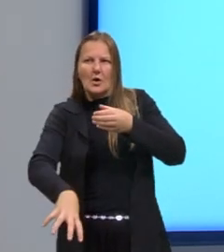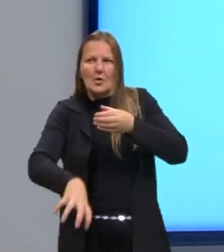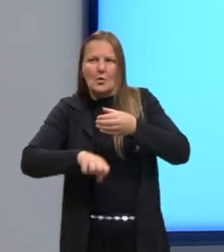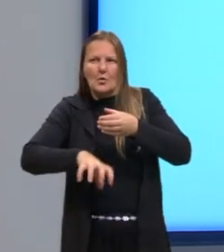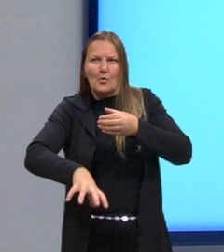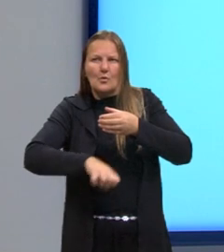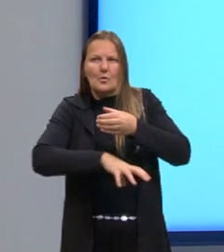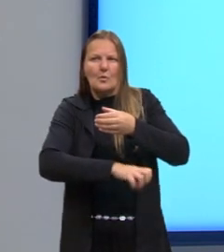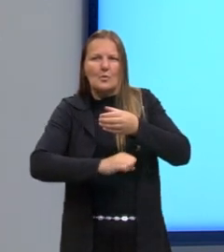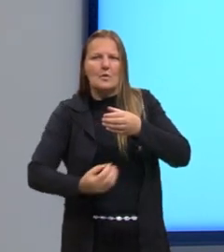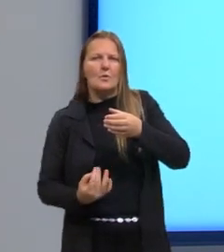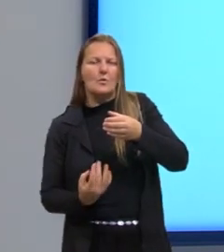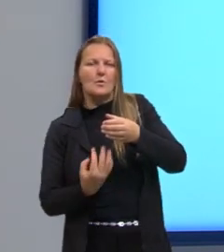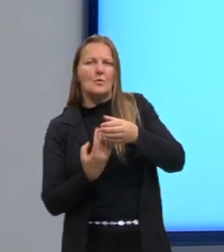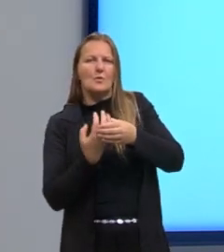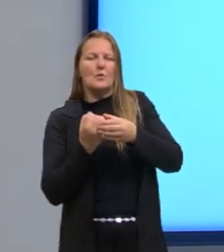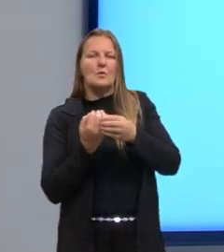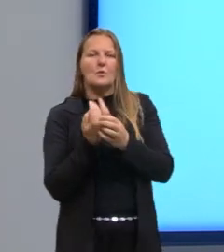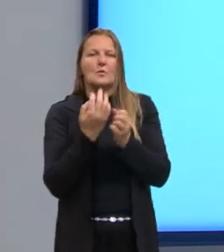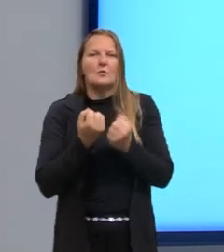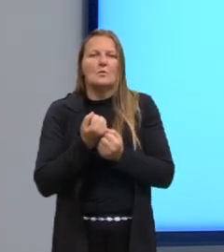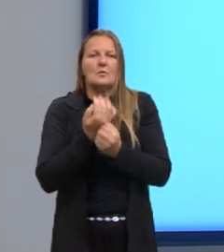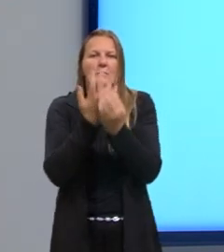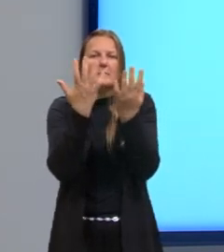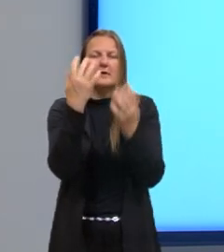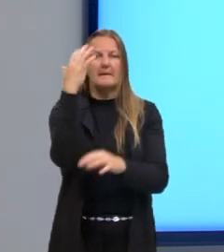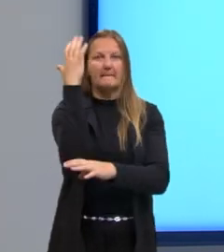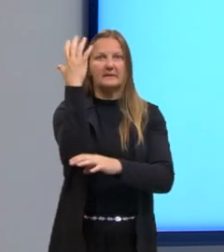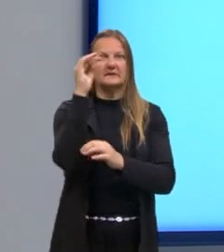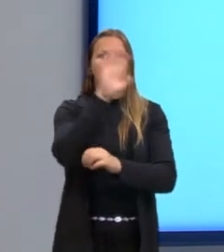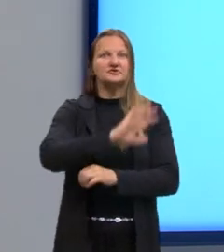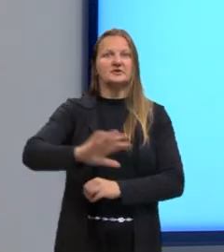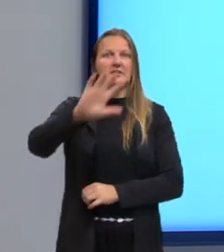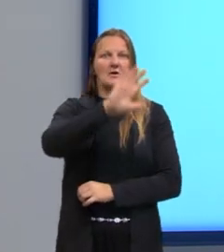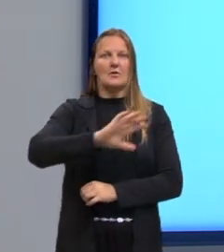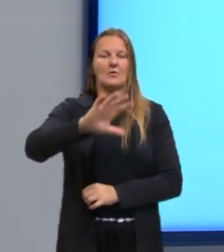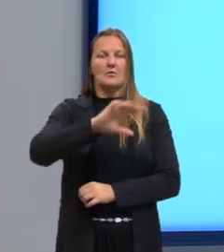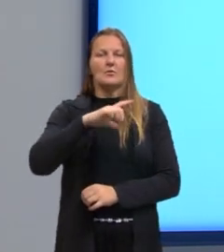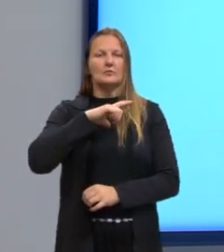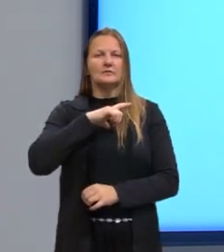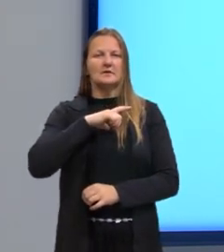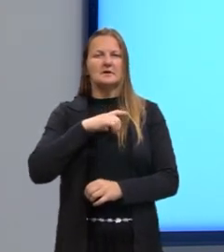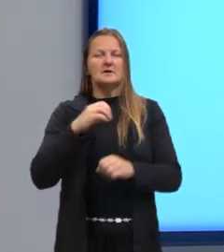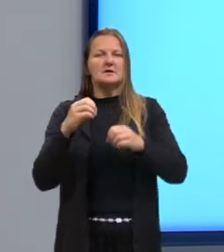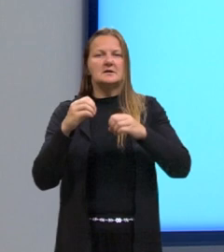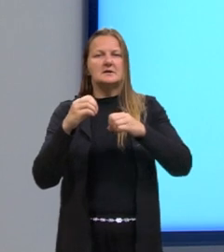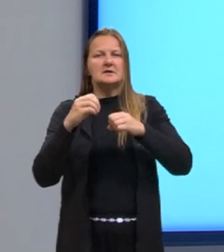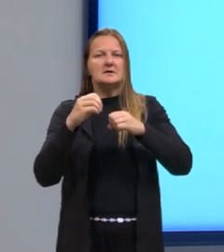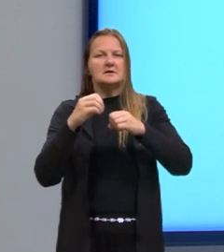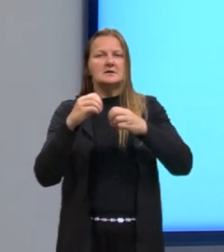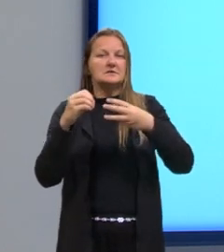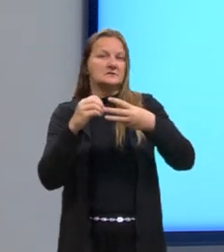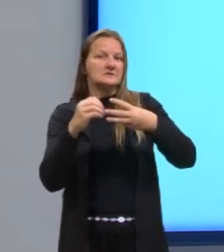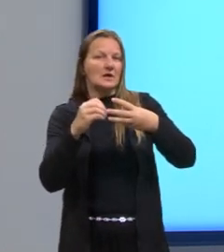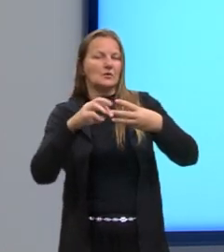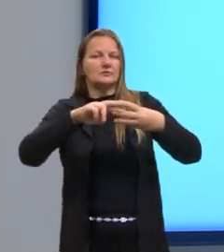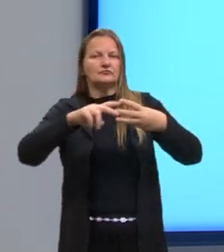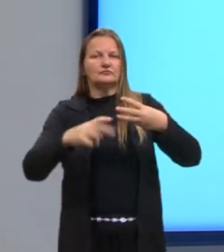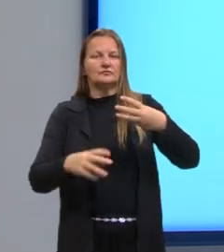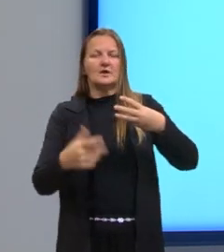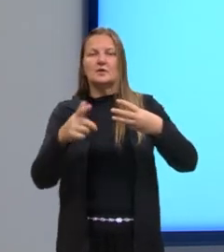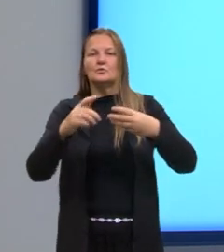sais minerais, ele espalha para a planta. Ele é composto de células mortas, não tem parede. E também,